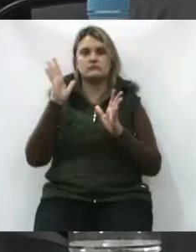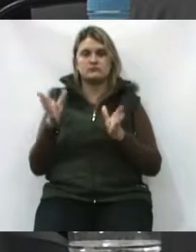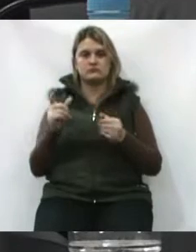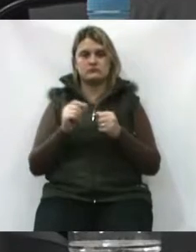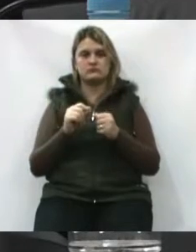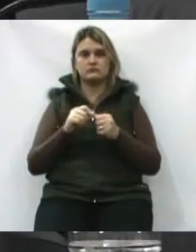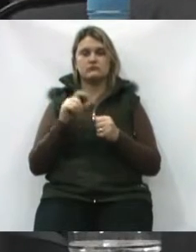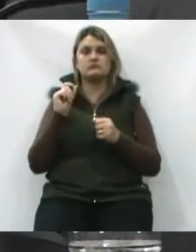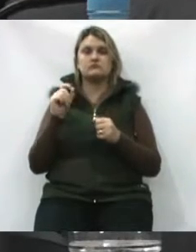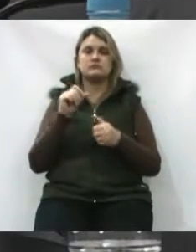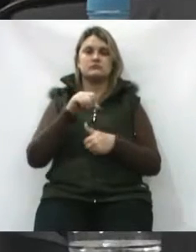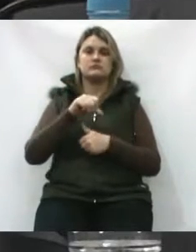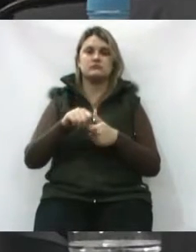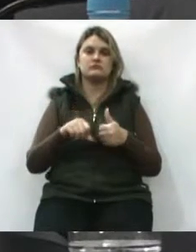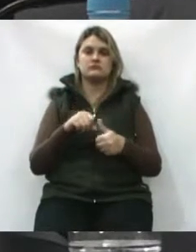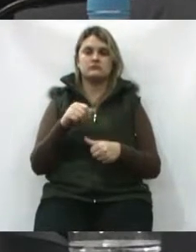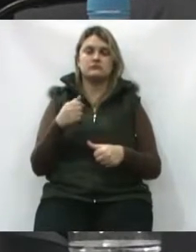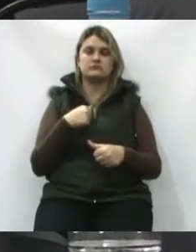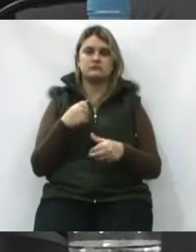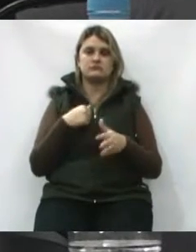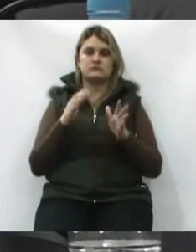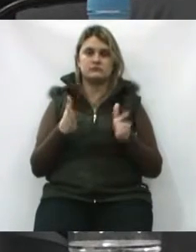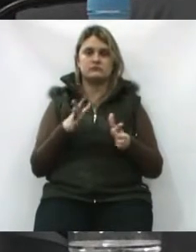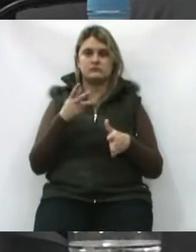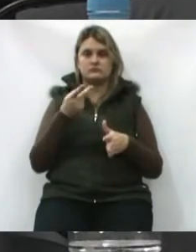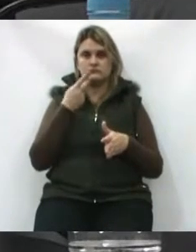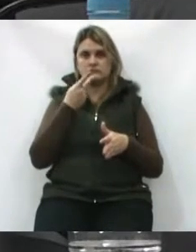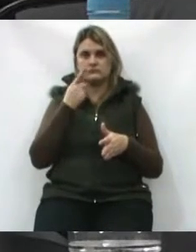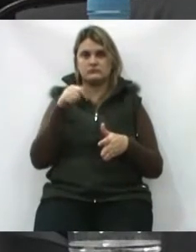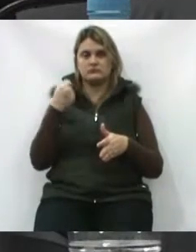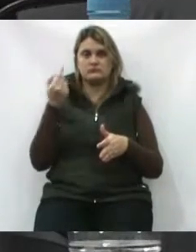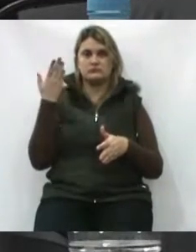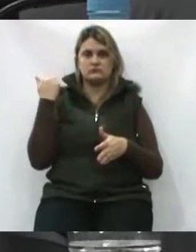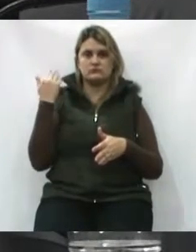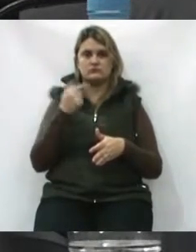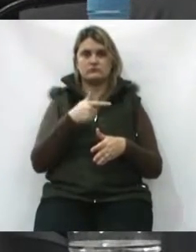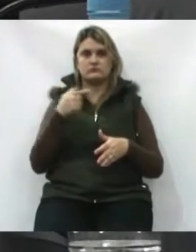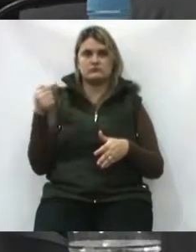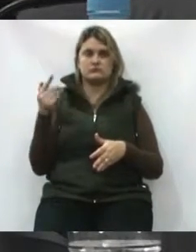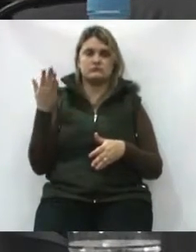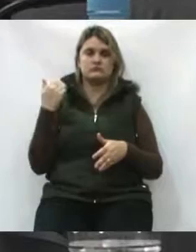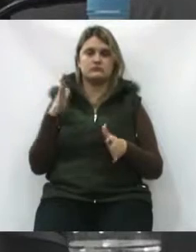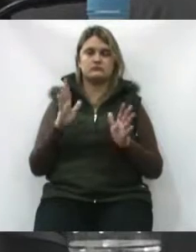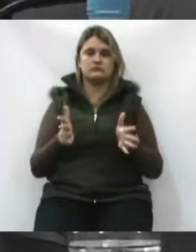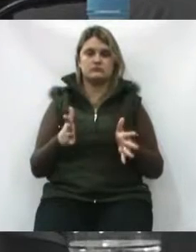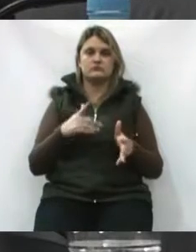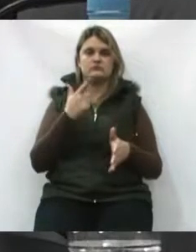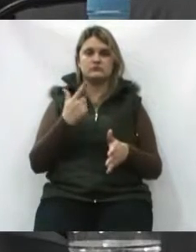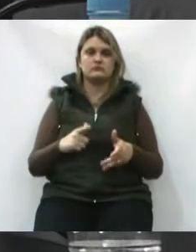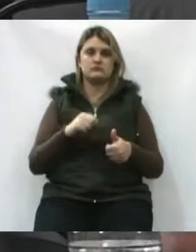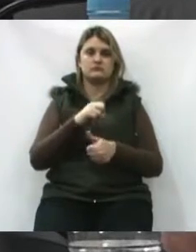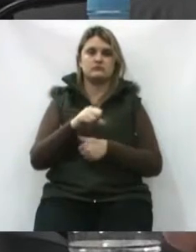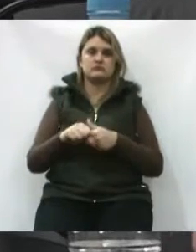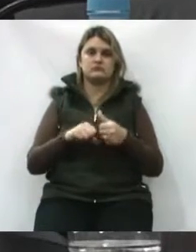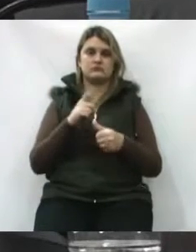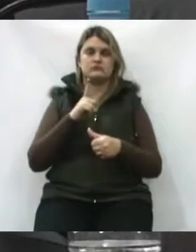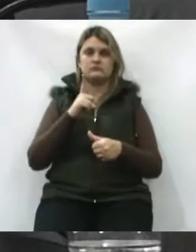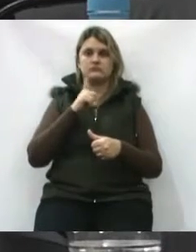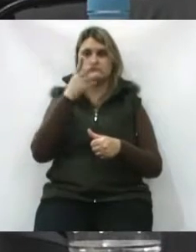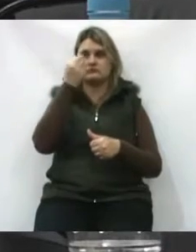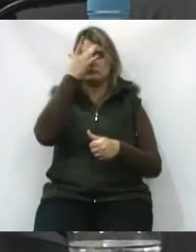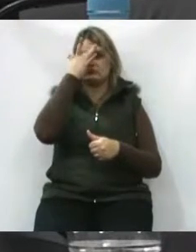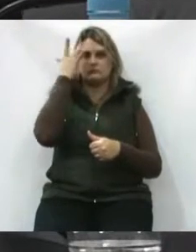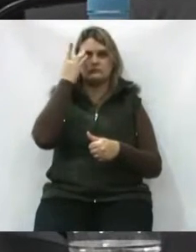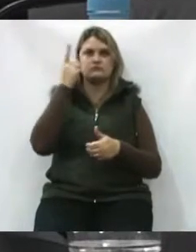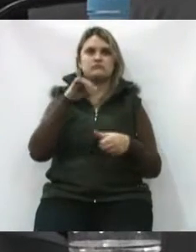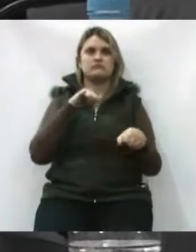O que foi alterado, eu já falei sobre isso na semana passada, mas como nós alteramos hoje, e tem diversas pessoas aqui